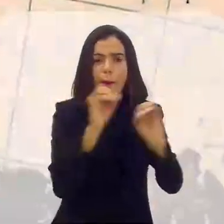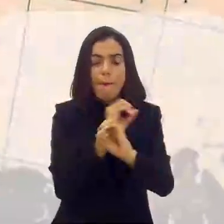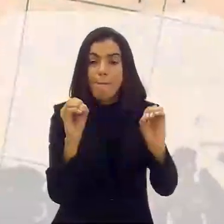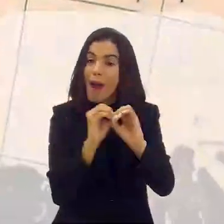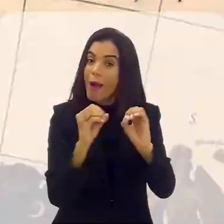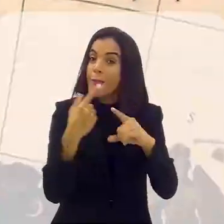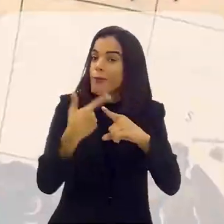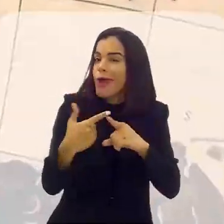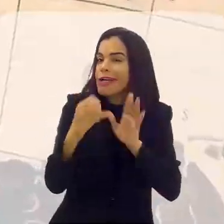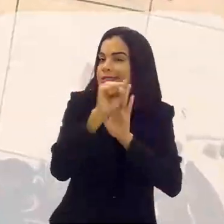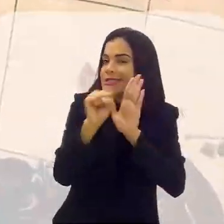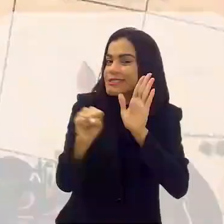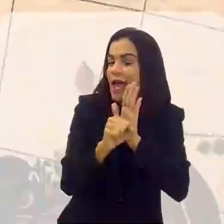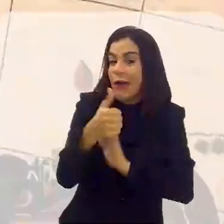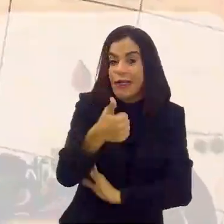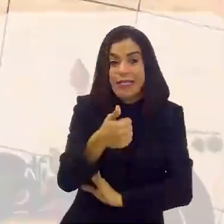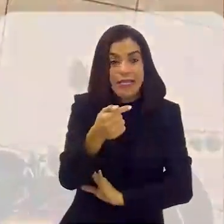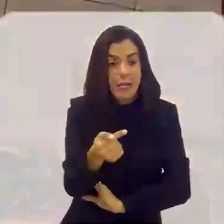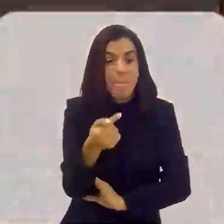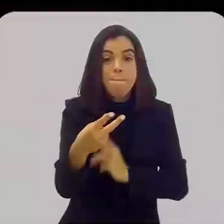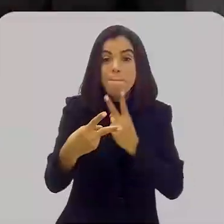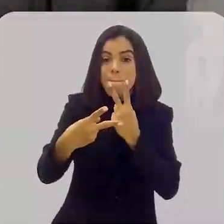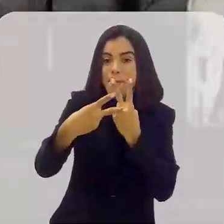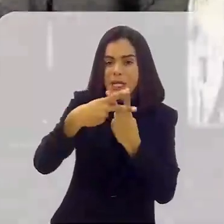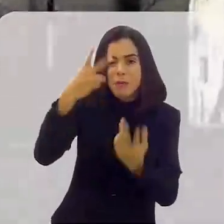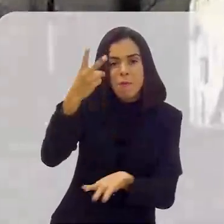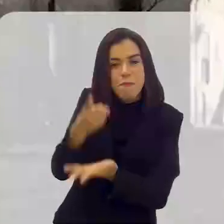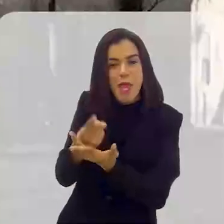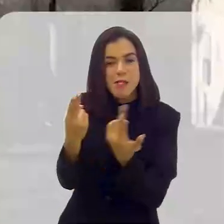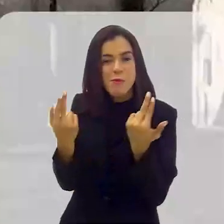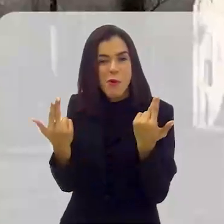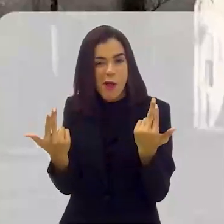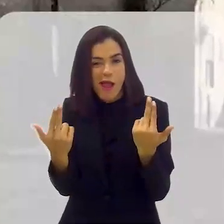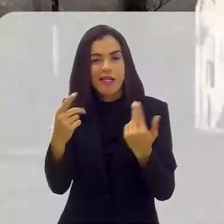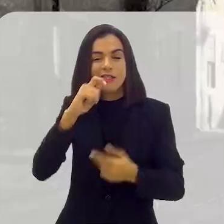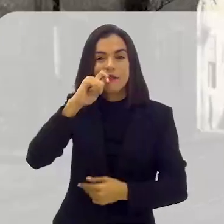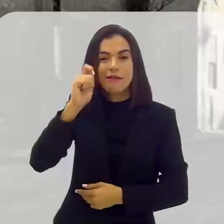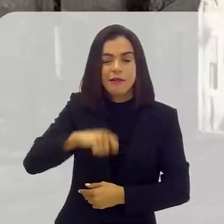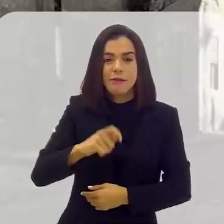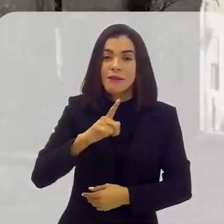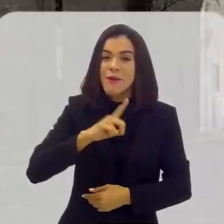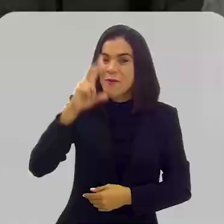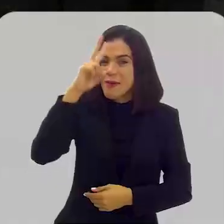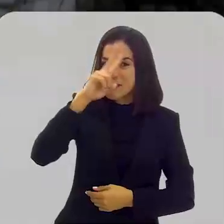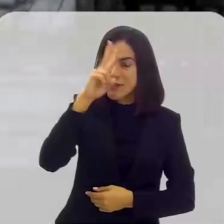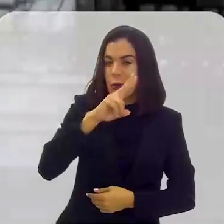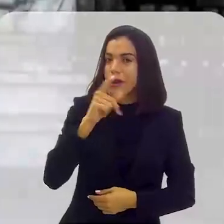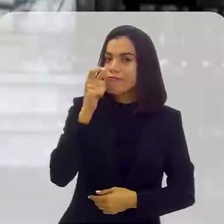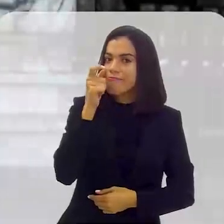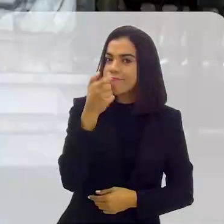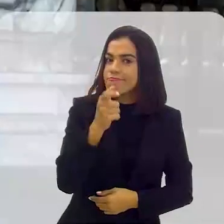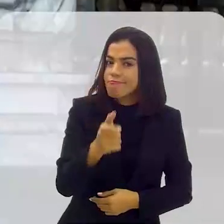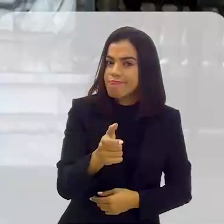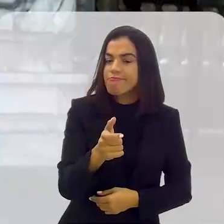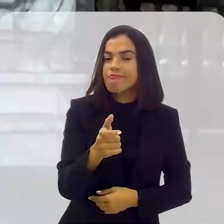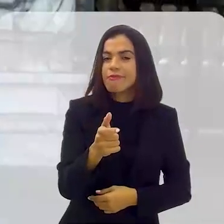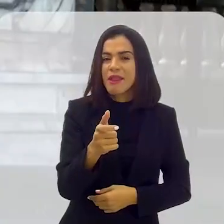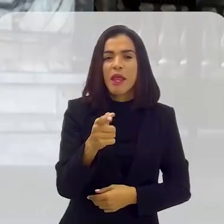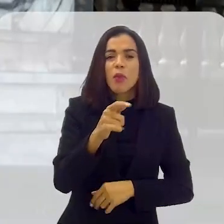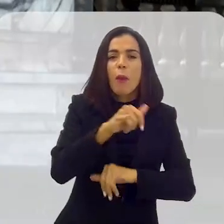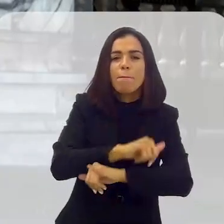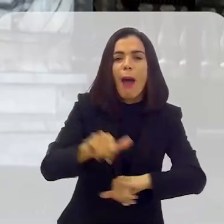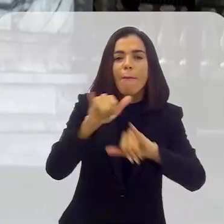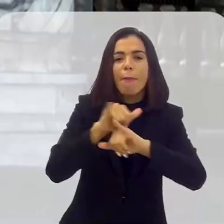Afinal, estamos falando do século XVII. Ficou preso no mesmo local que Tiradentes. Tem uma história muito